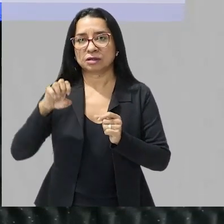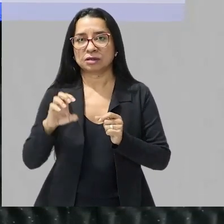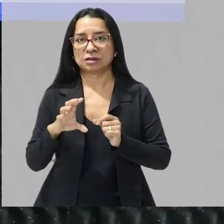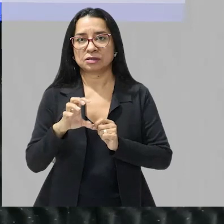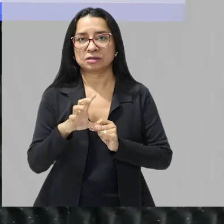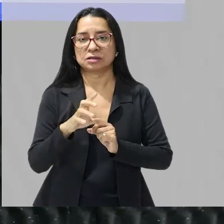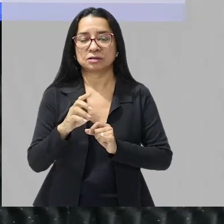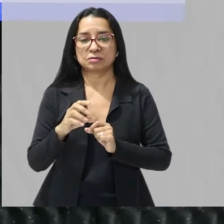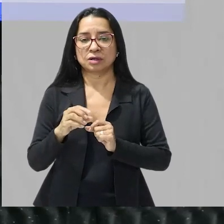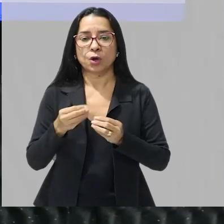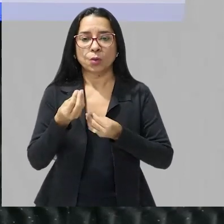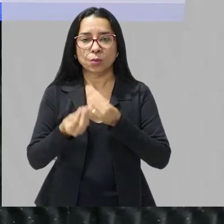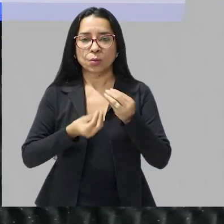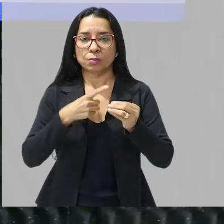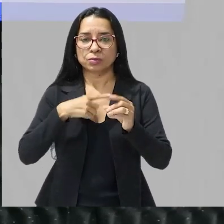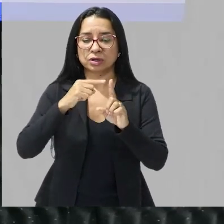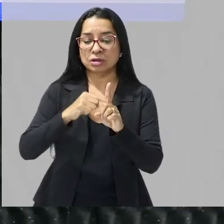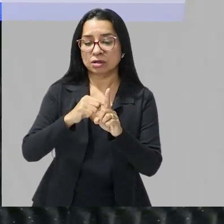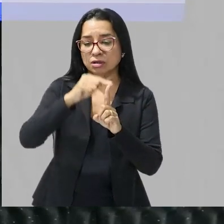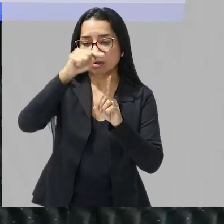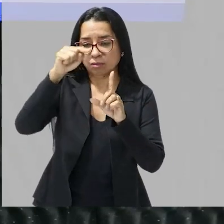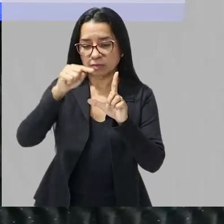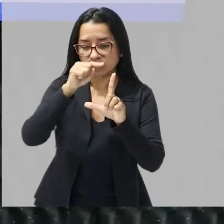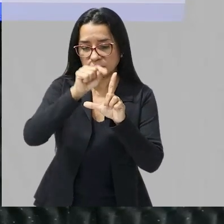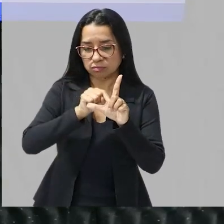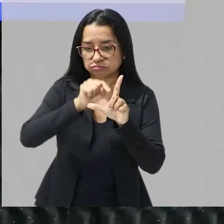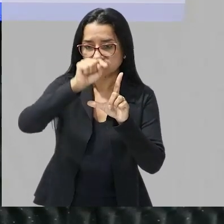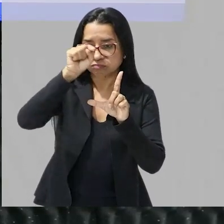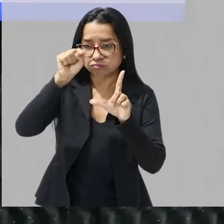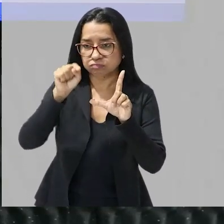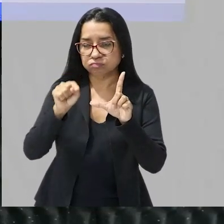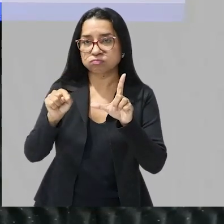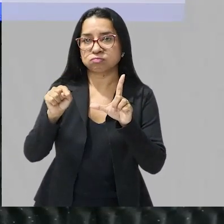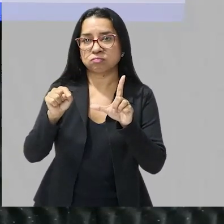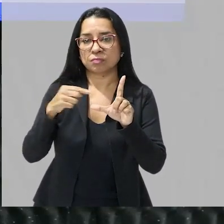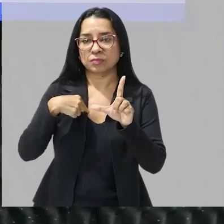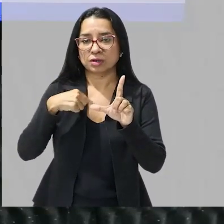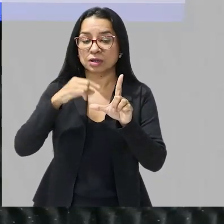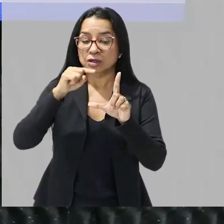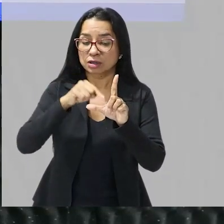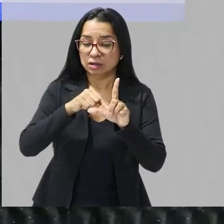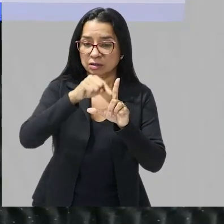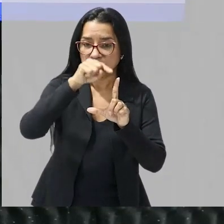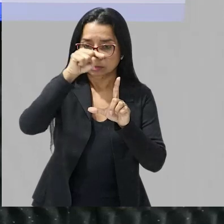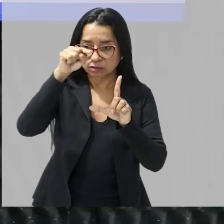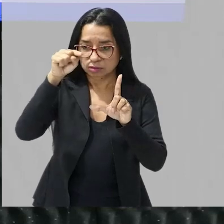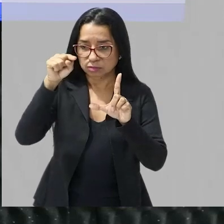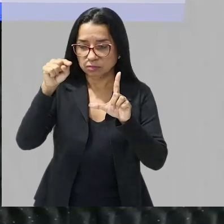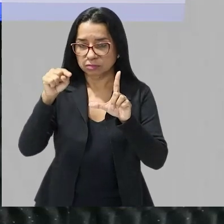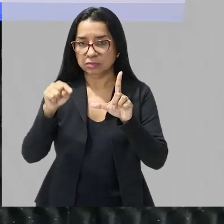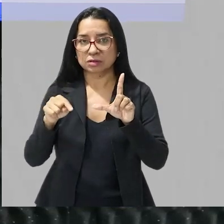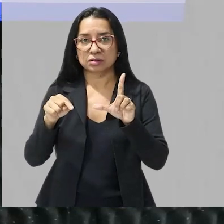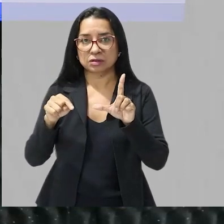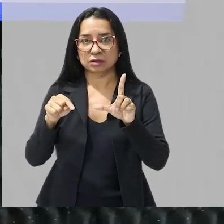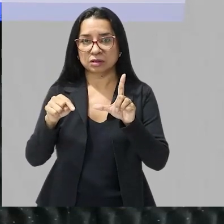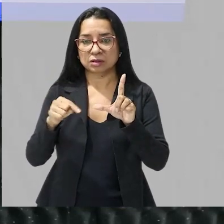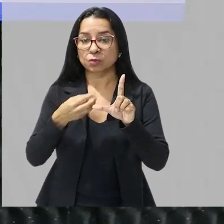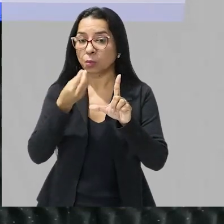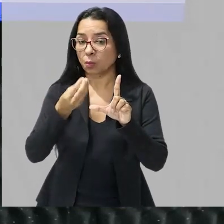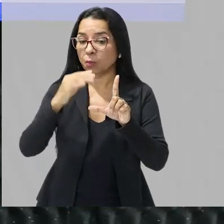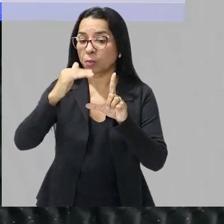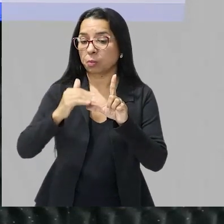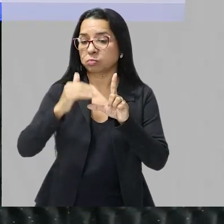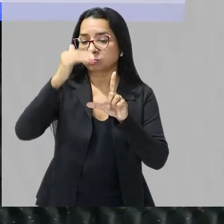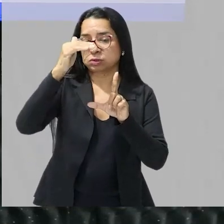tanto que eu tenho que aumentar a energia de ativação eu teria que aumentar essa energia de uma forma muito